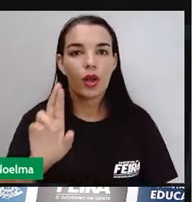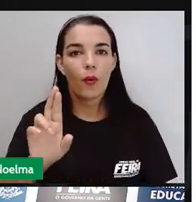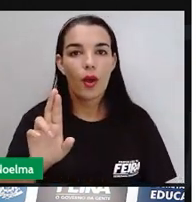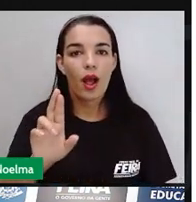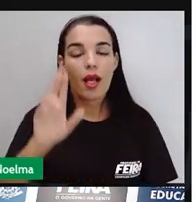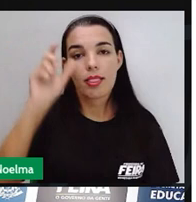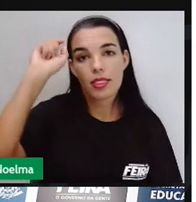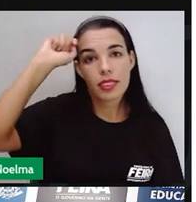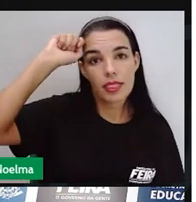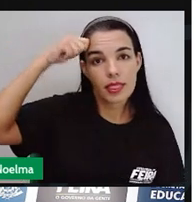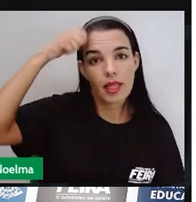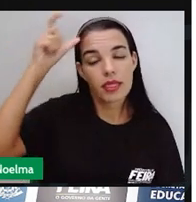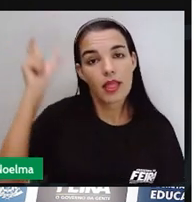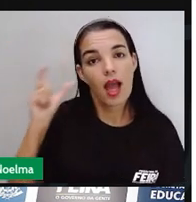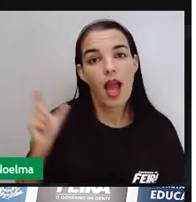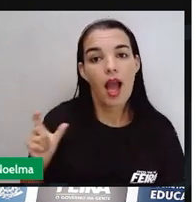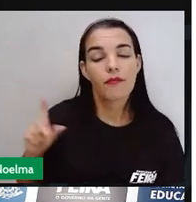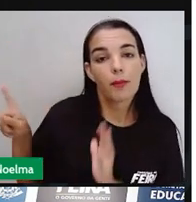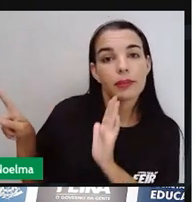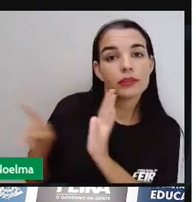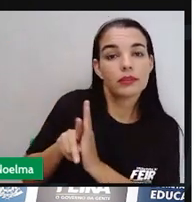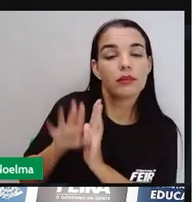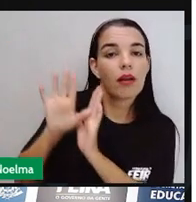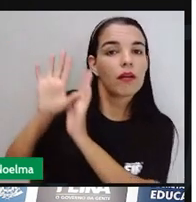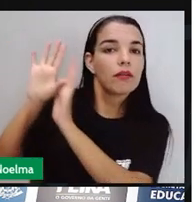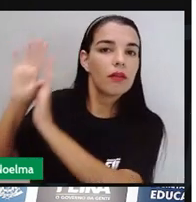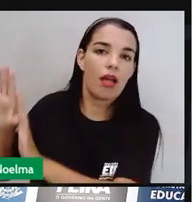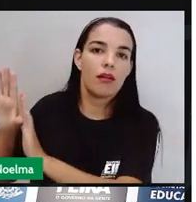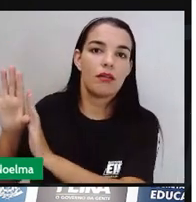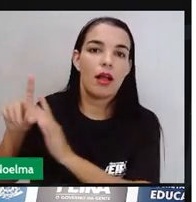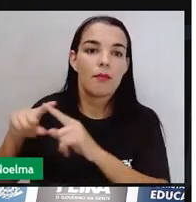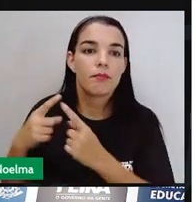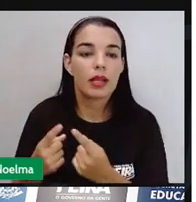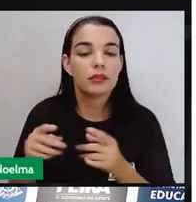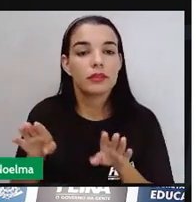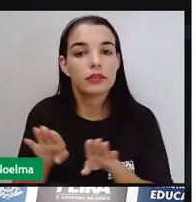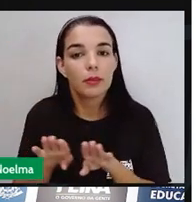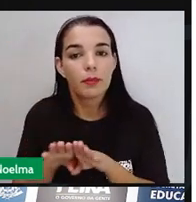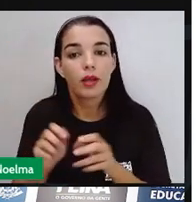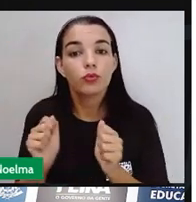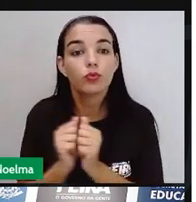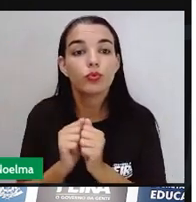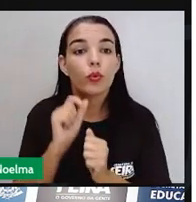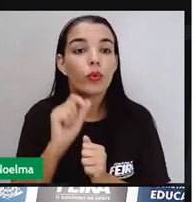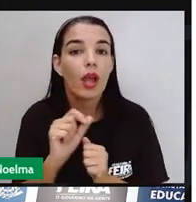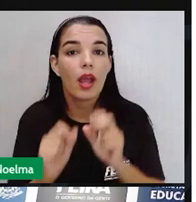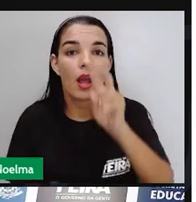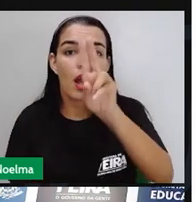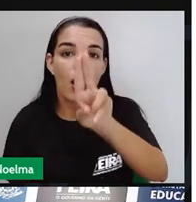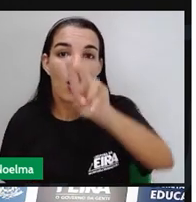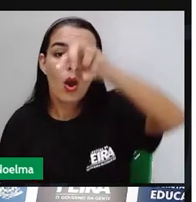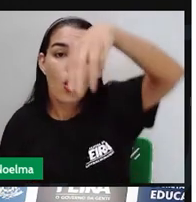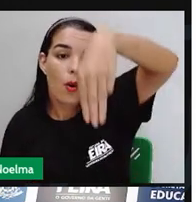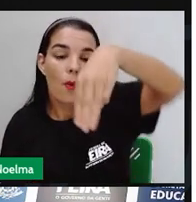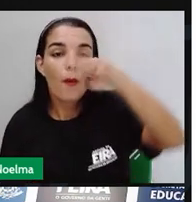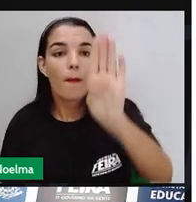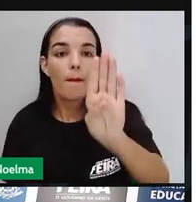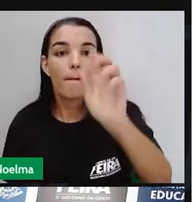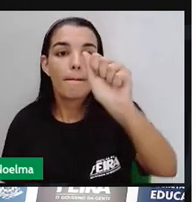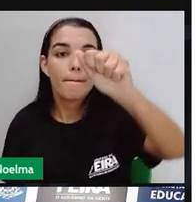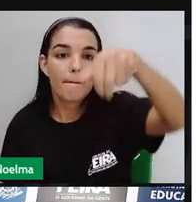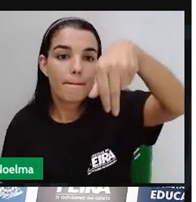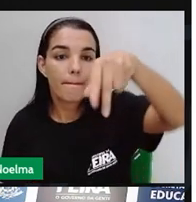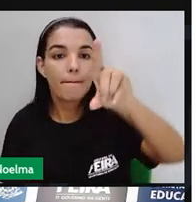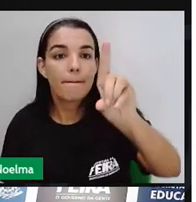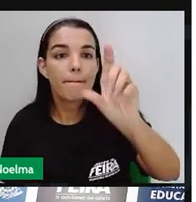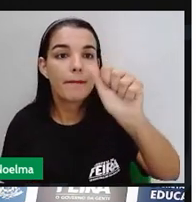religião que veio da África, uma religião da África. Já a umbanda é uma religião brasileira que